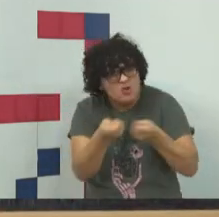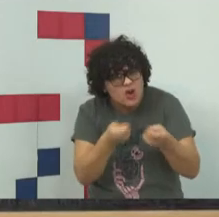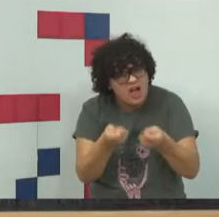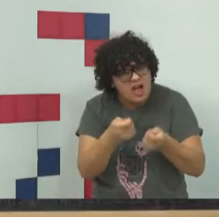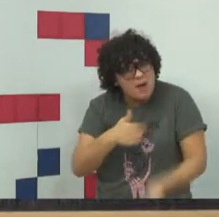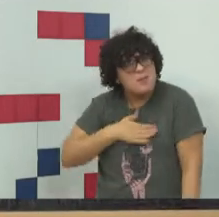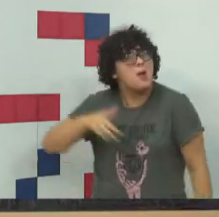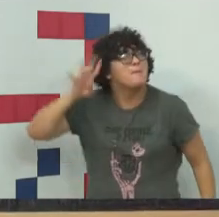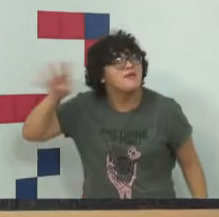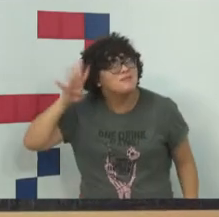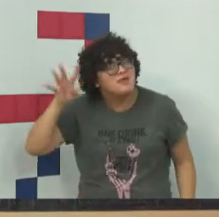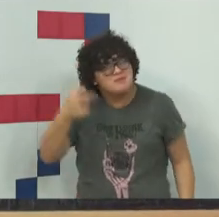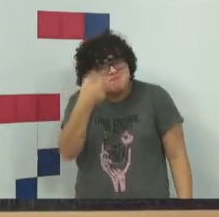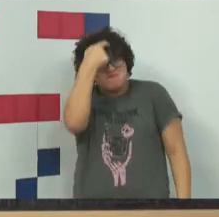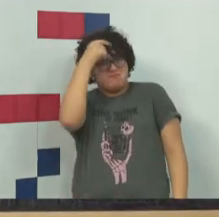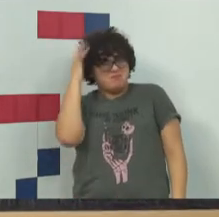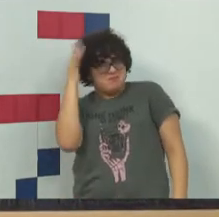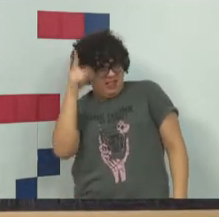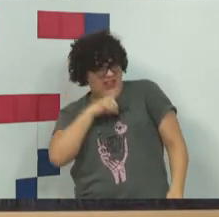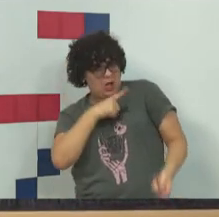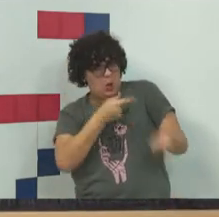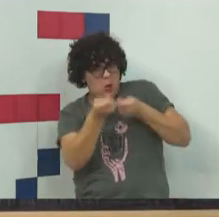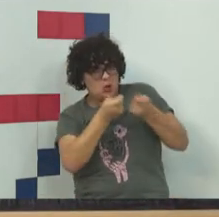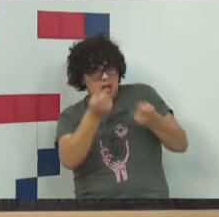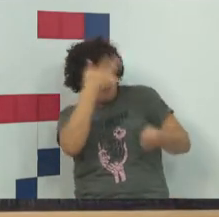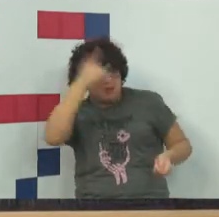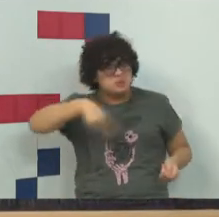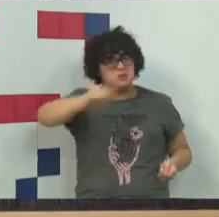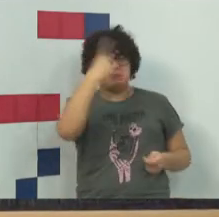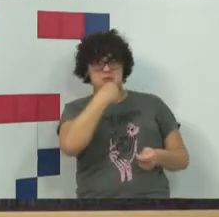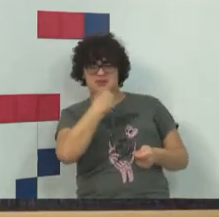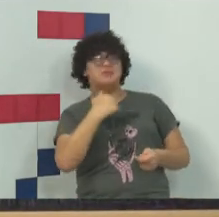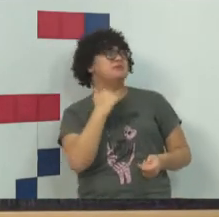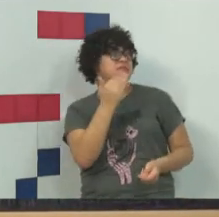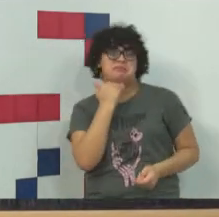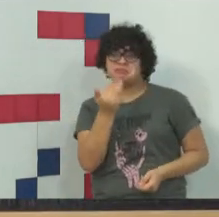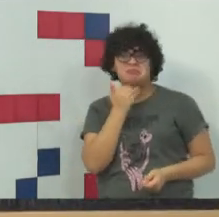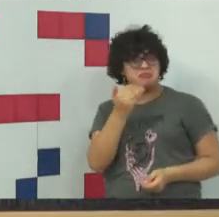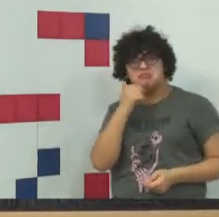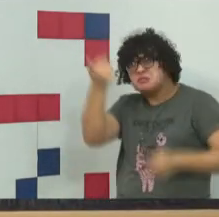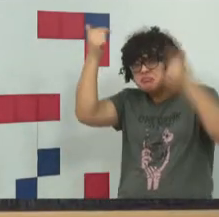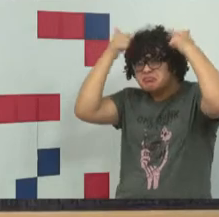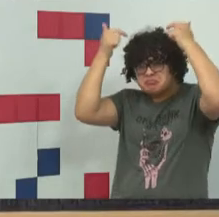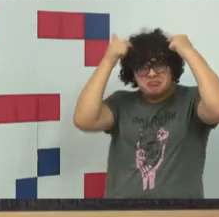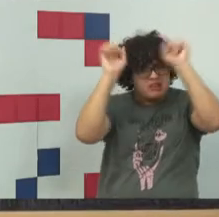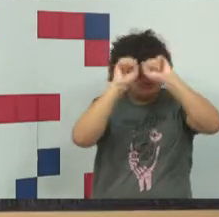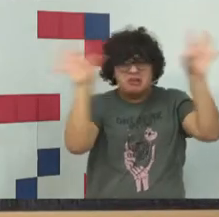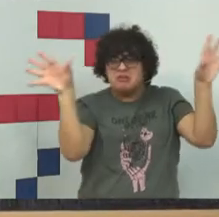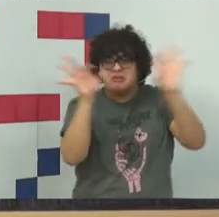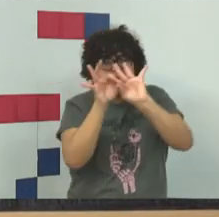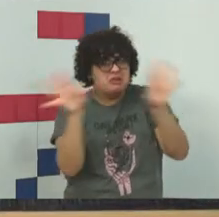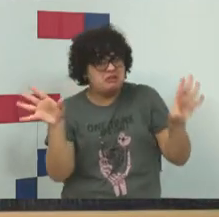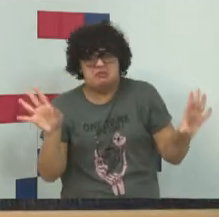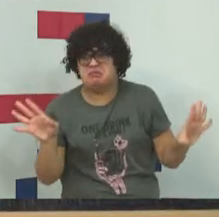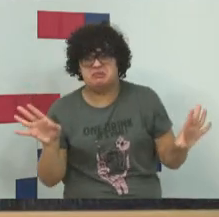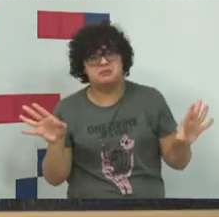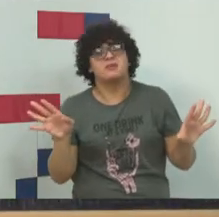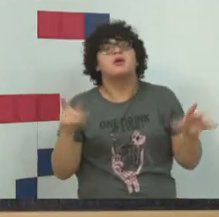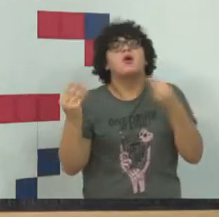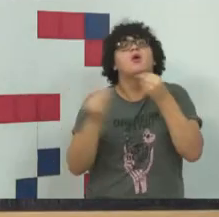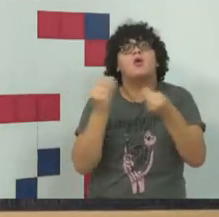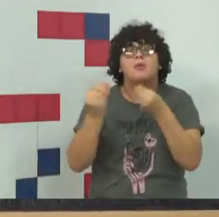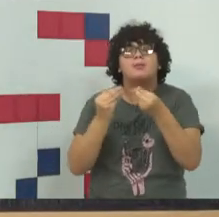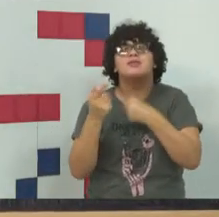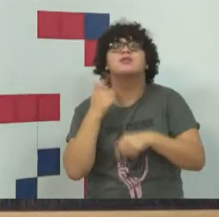mas a minha liberdade de colocar aquilo que eu penso. A